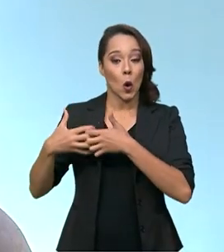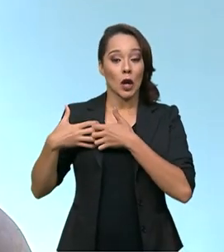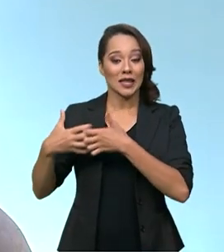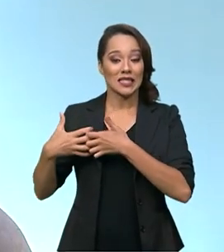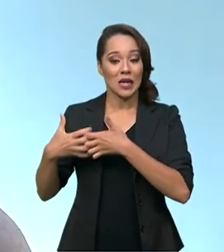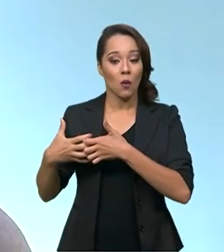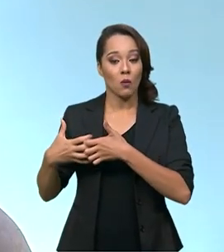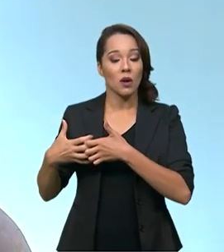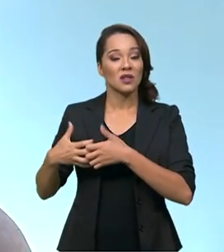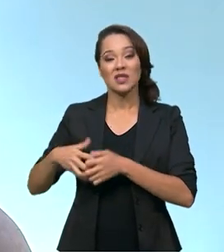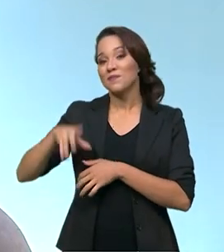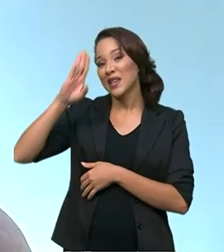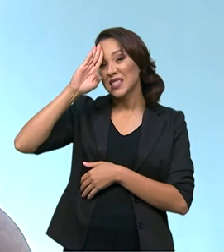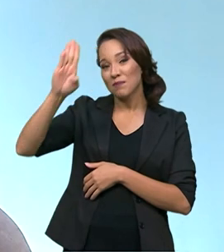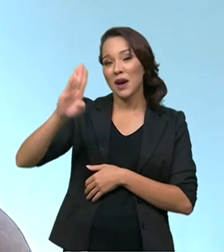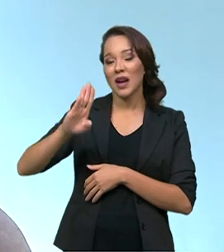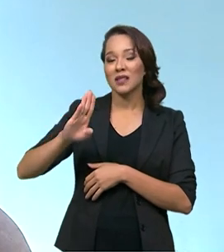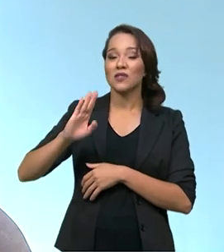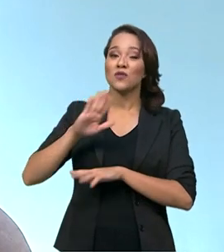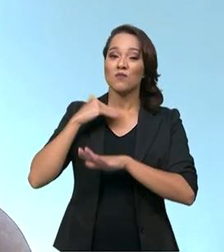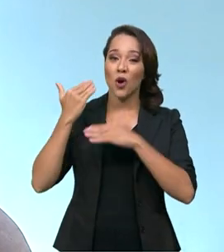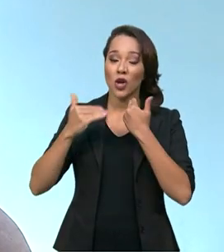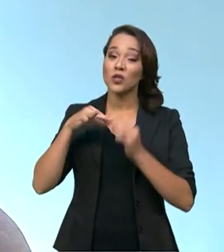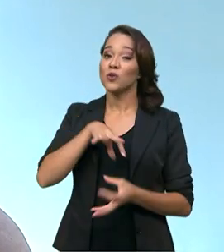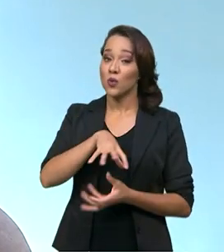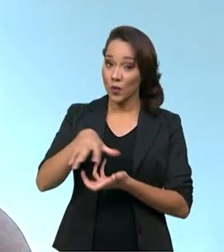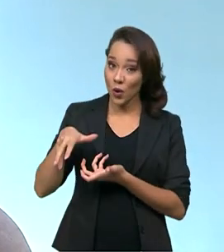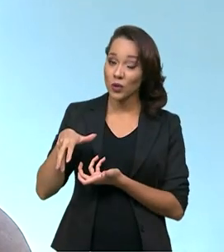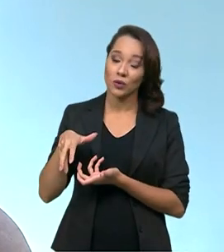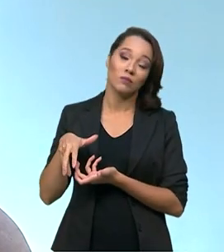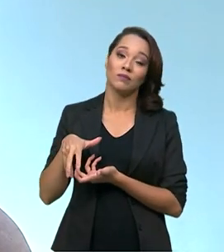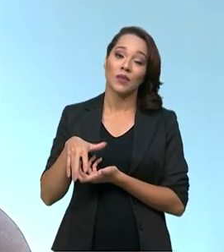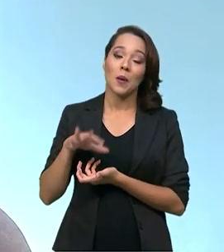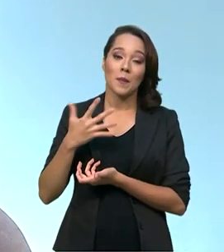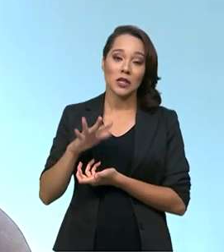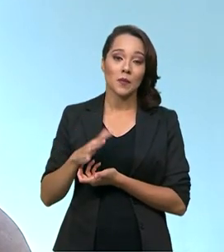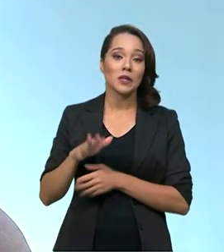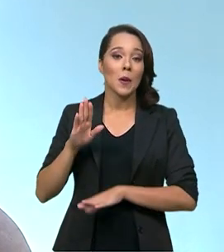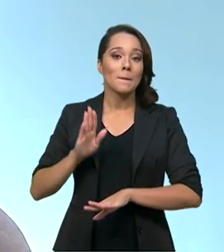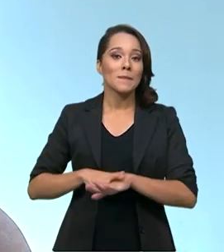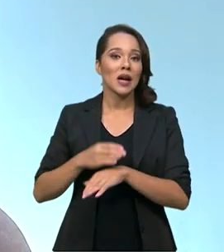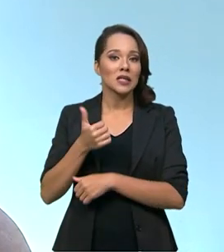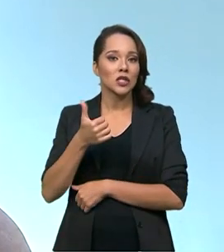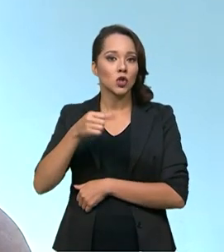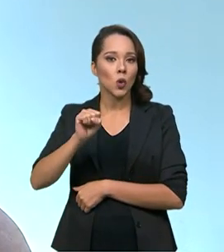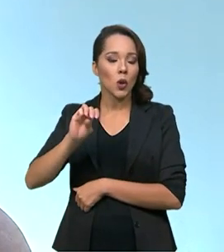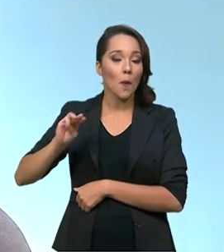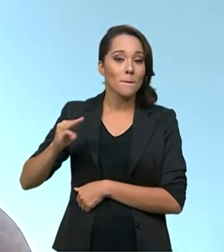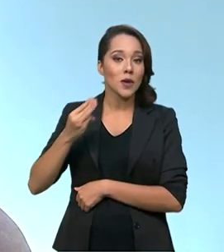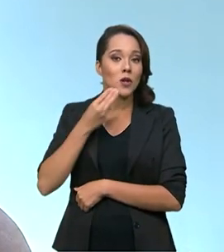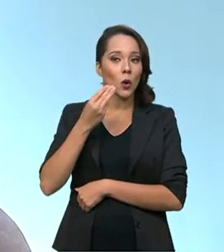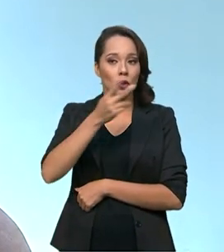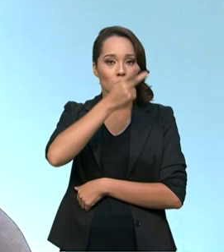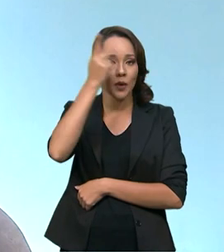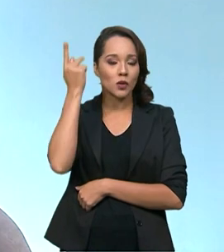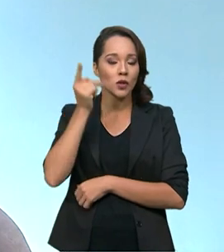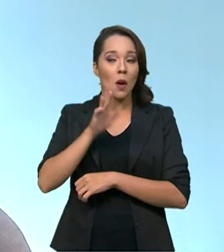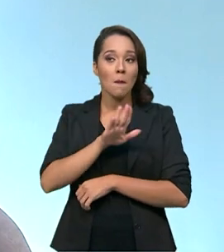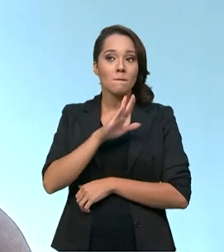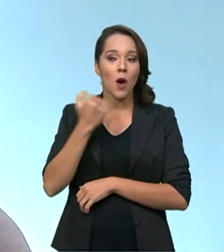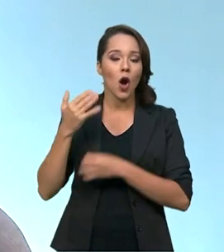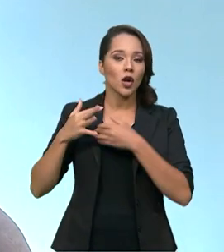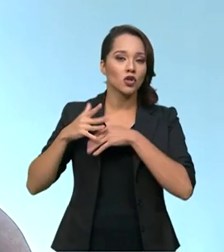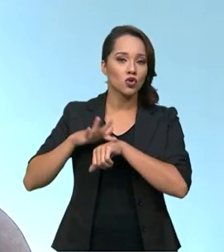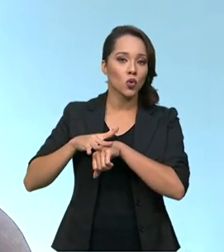são as principais causas de óbito no mundo. Estima-se que mais de 18 milhões de indivíduos morram de